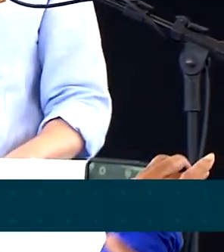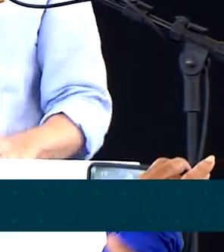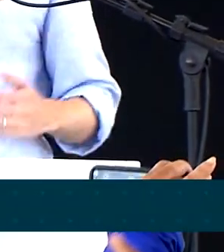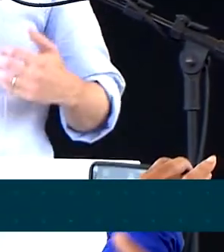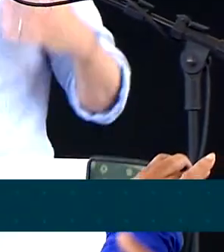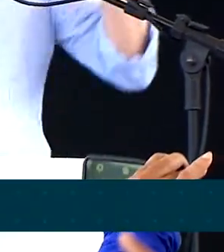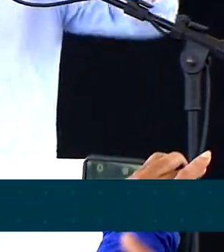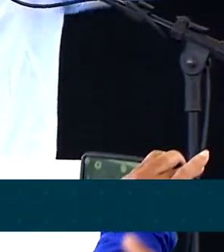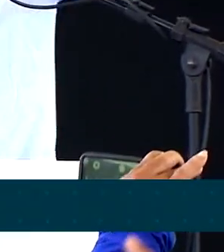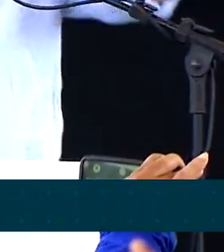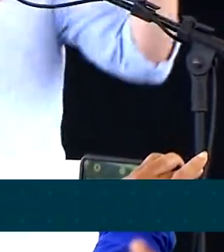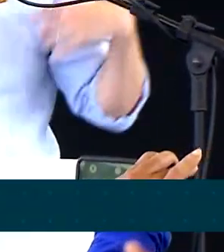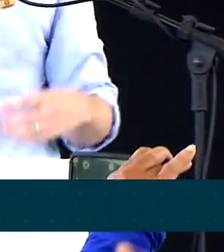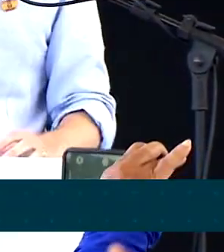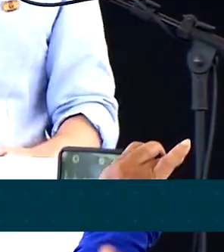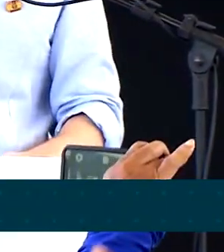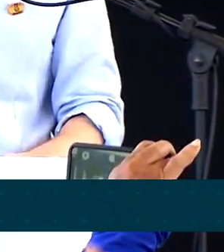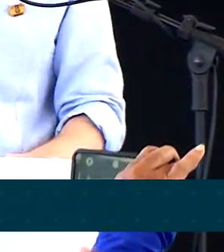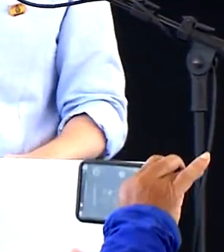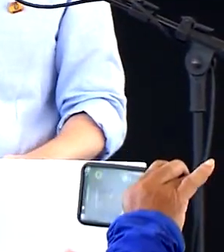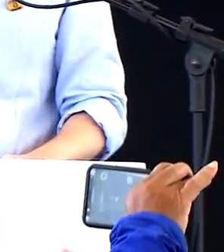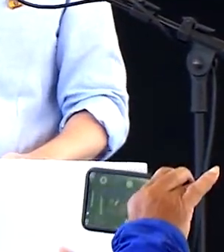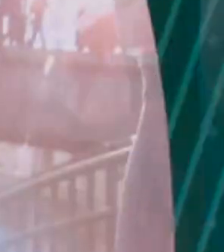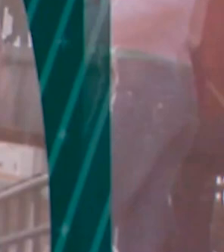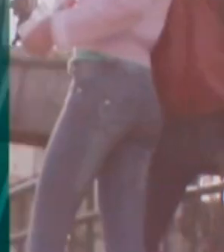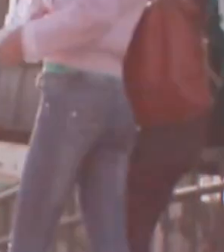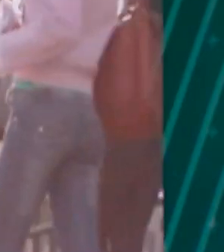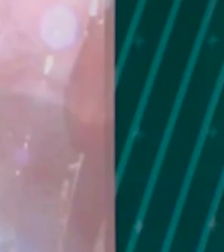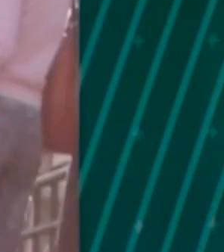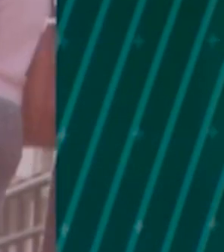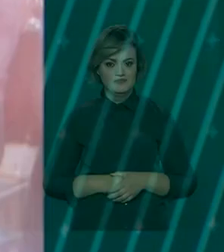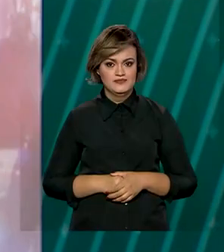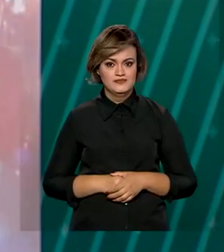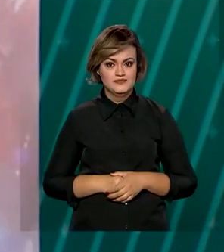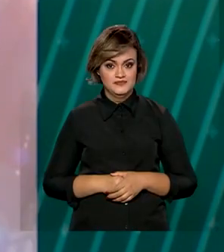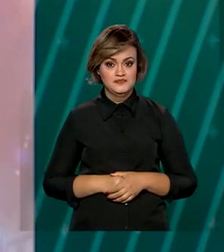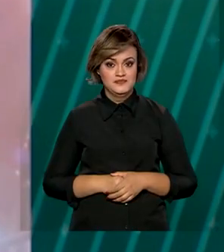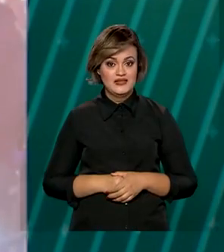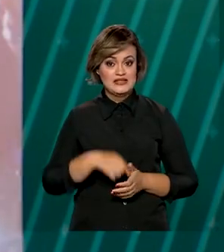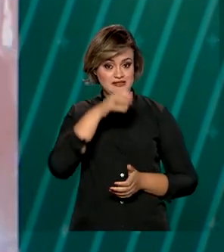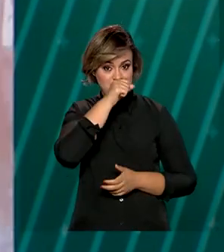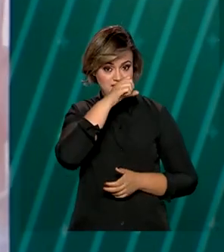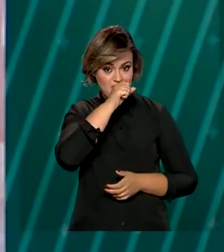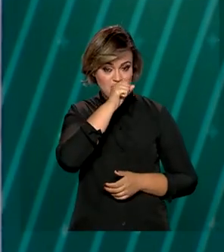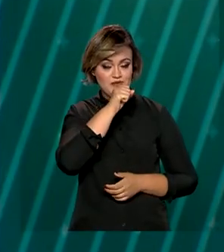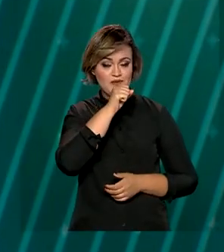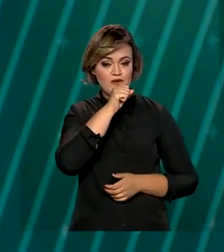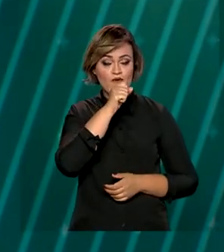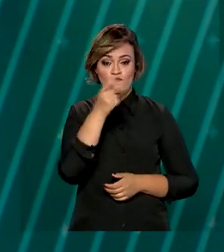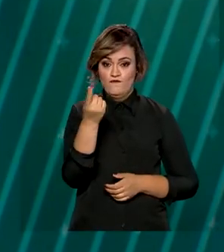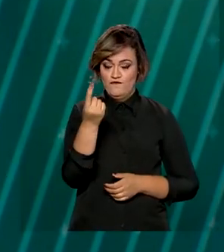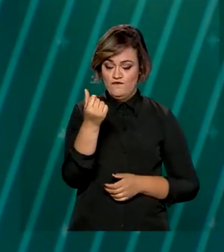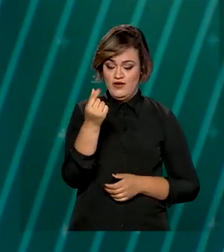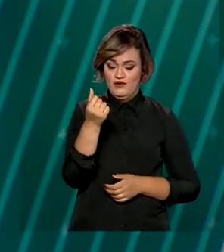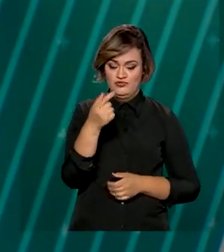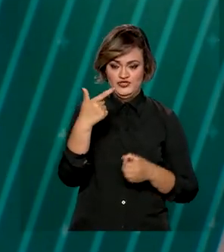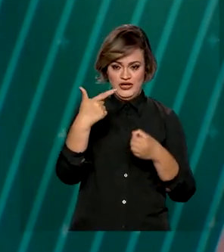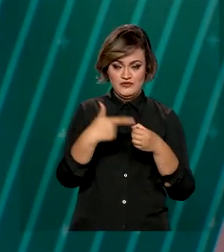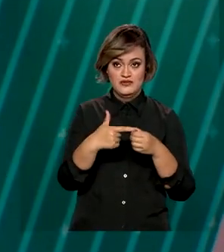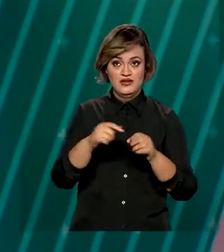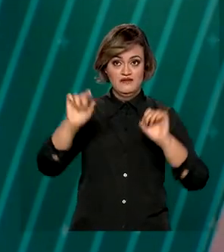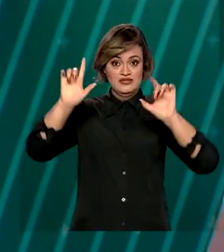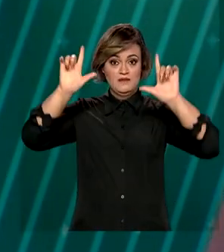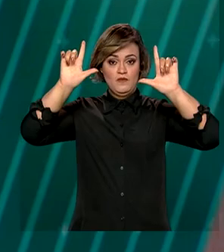contexto, né? Da gente levar as águas do São Francisco mais longe. E a partir deste sábado, o preço dos combustíveis terá que ser